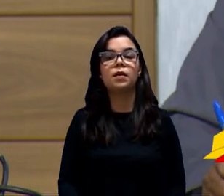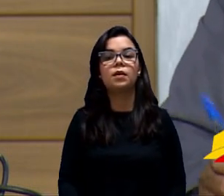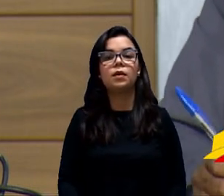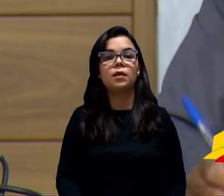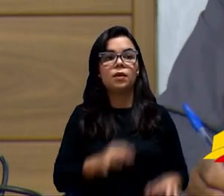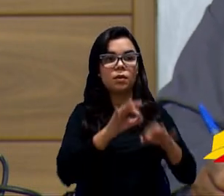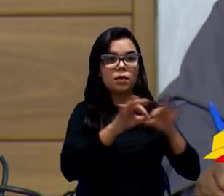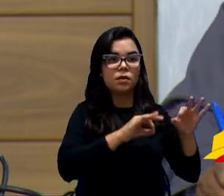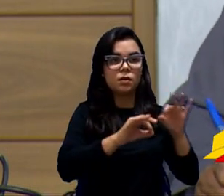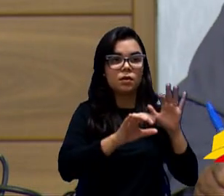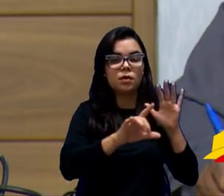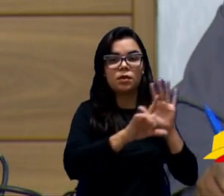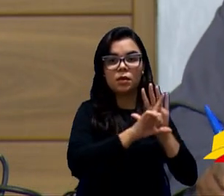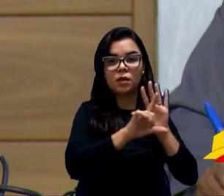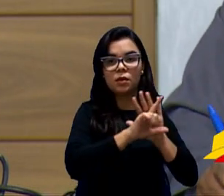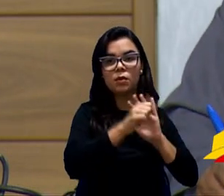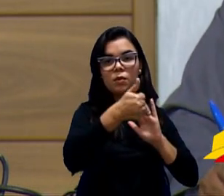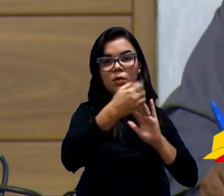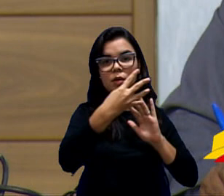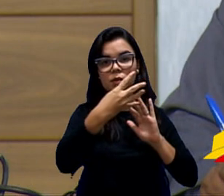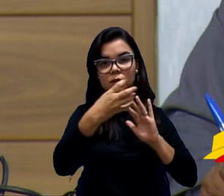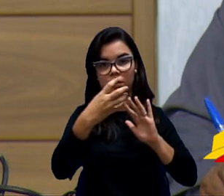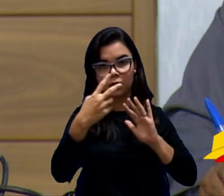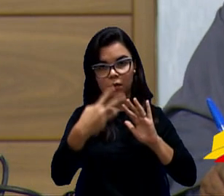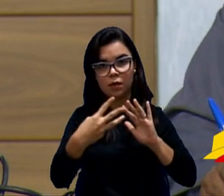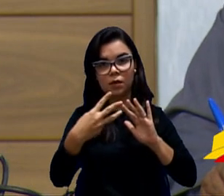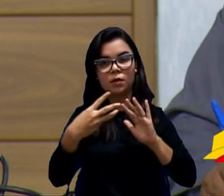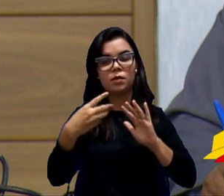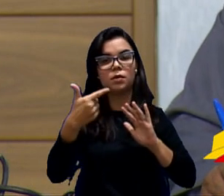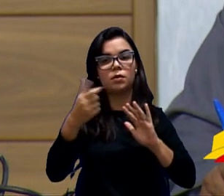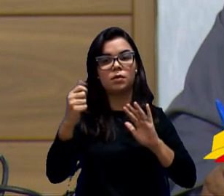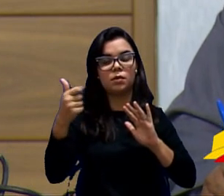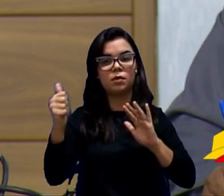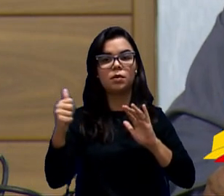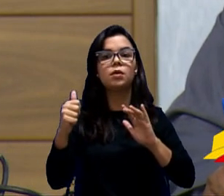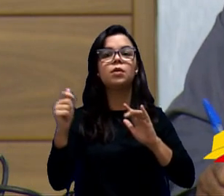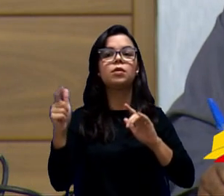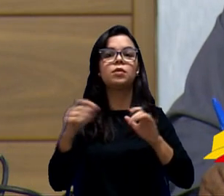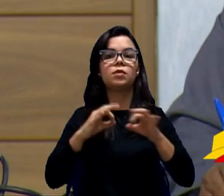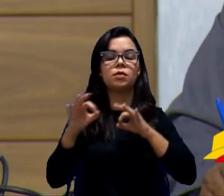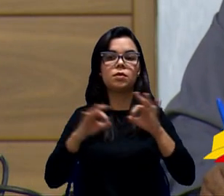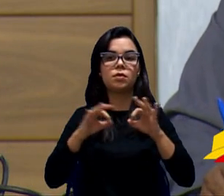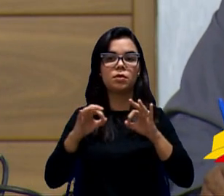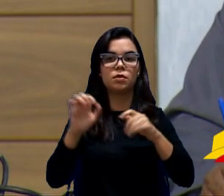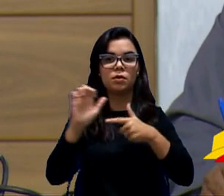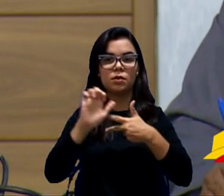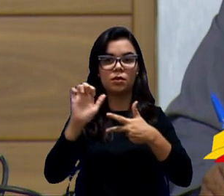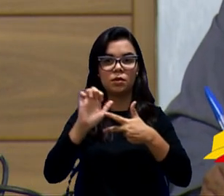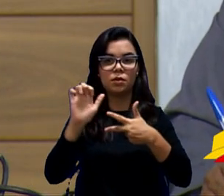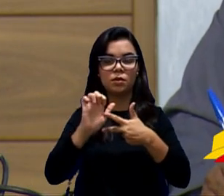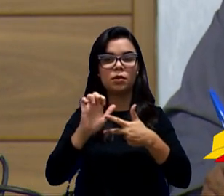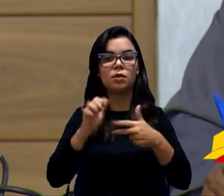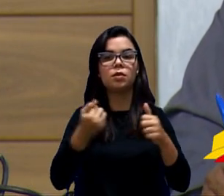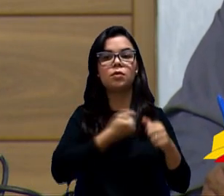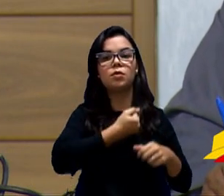Projeto de lei 143-2021 do Executivo que dispõe sob alteração da lei municipal número 10